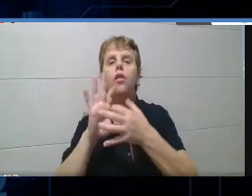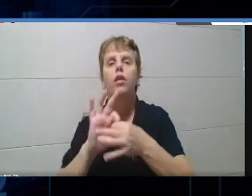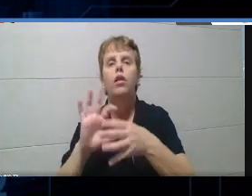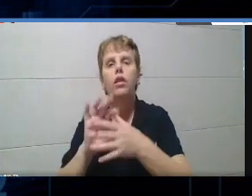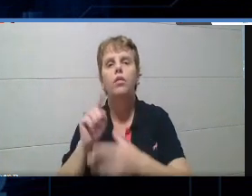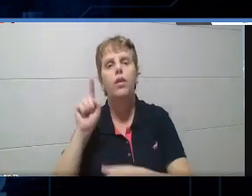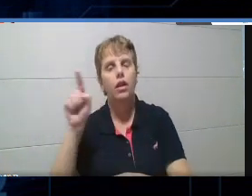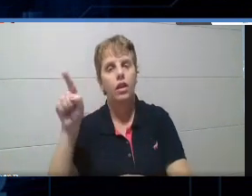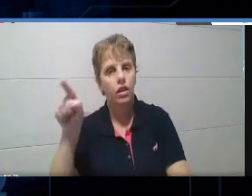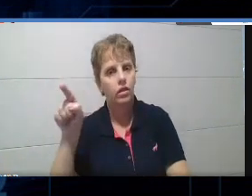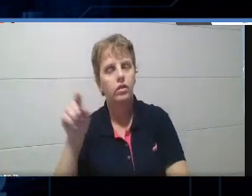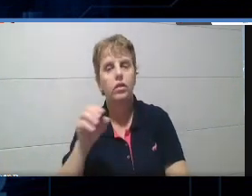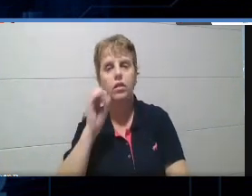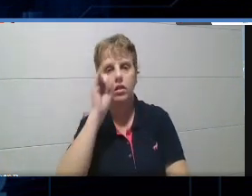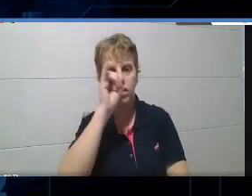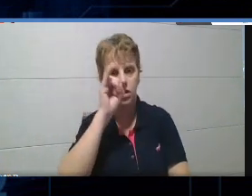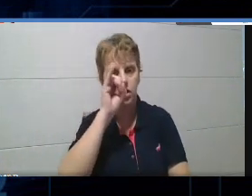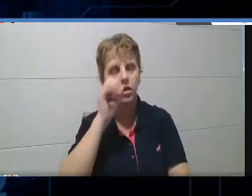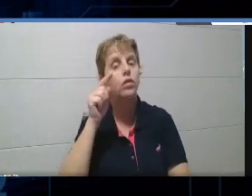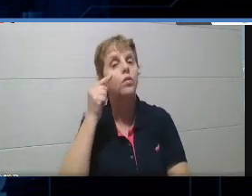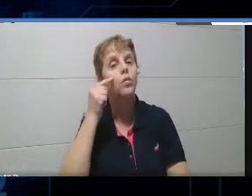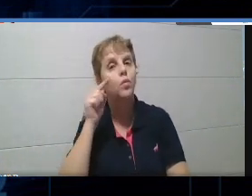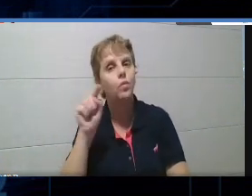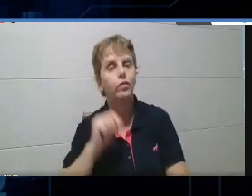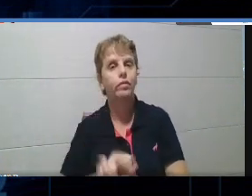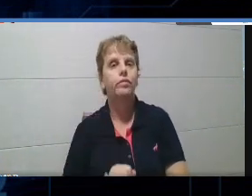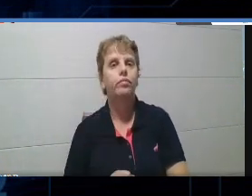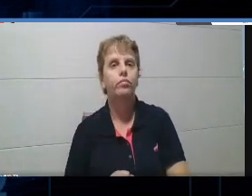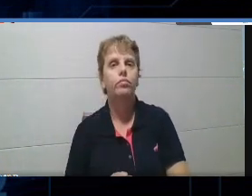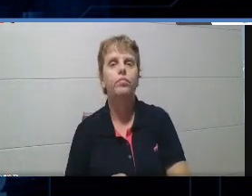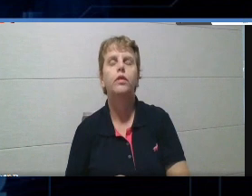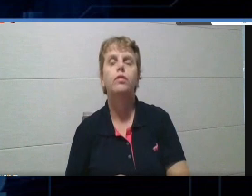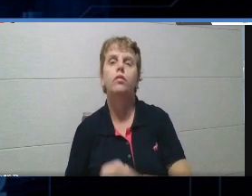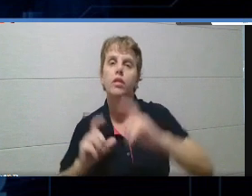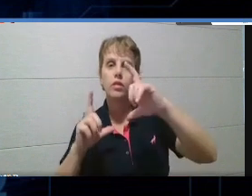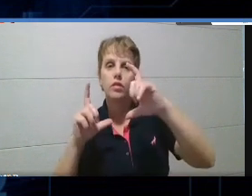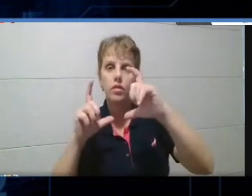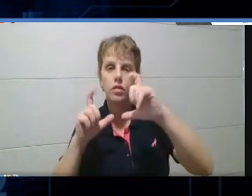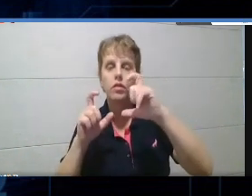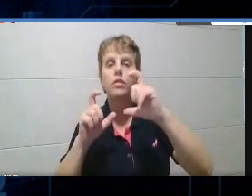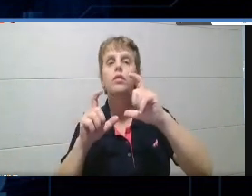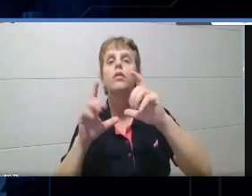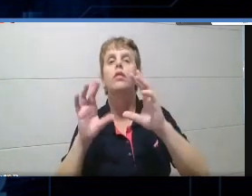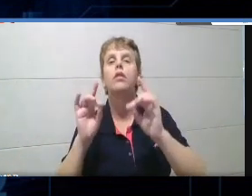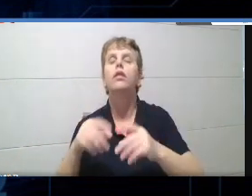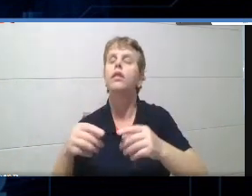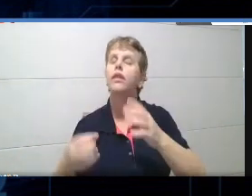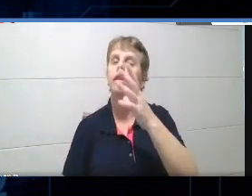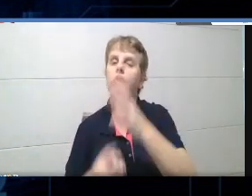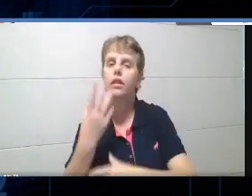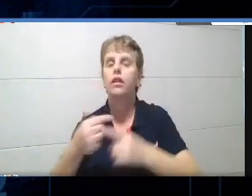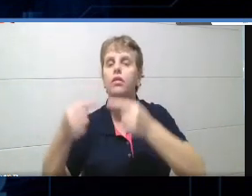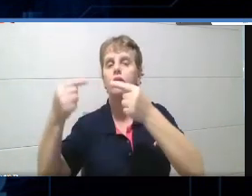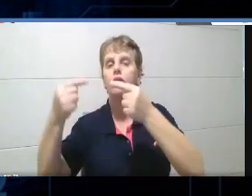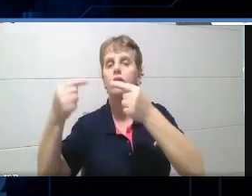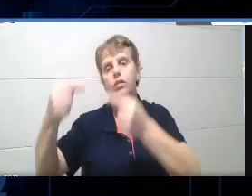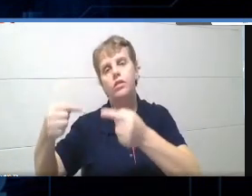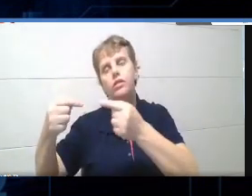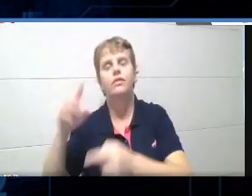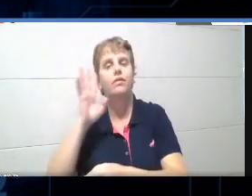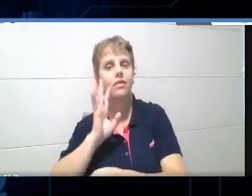Instagram, pra você, fazer um print, criar um desafio muito massa lá, e você poder,